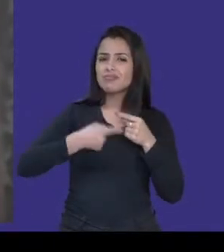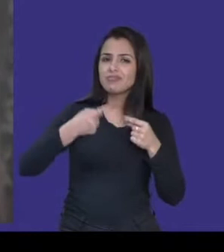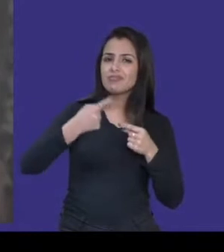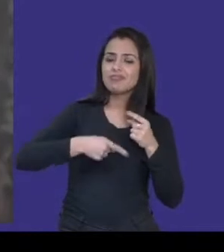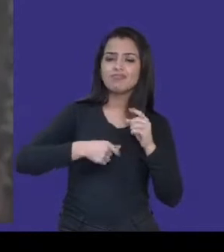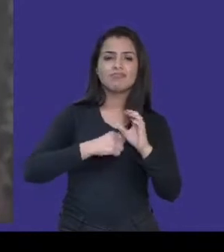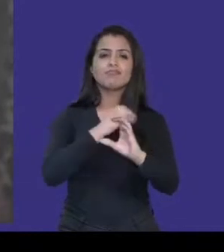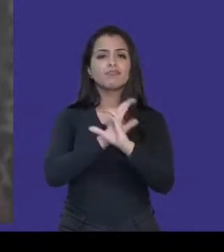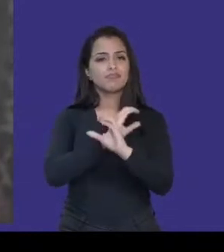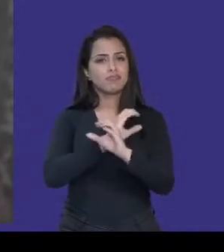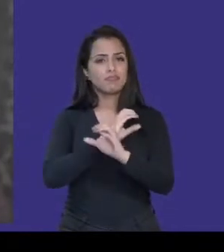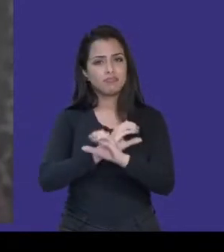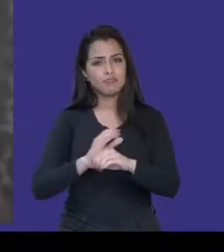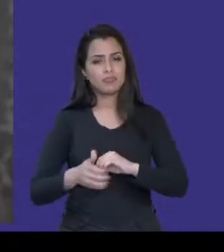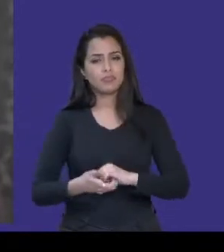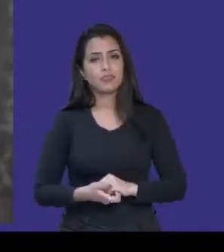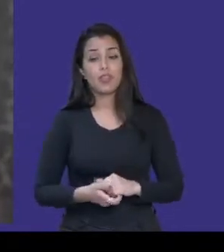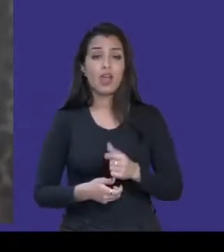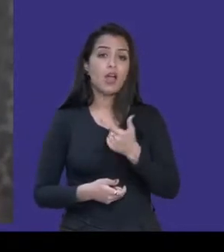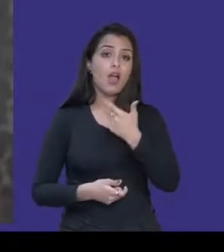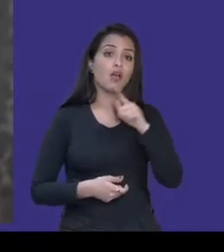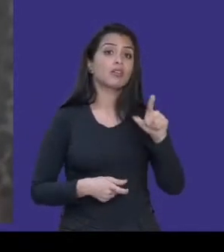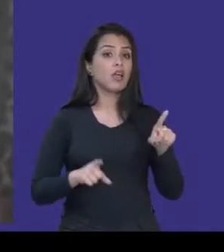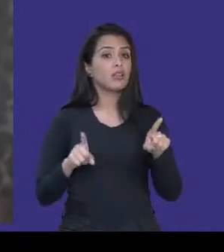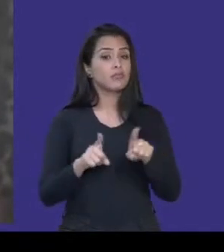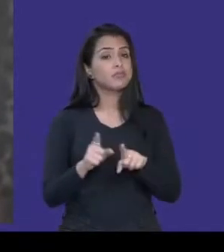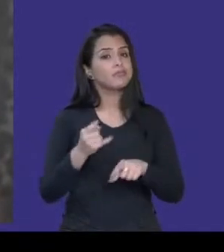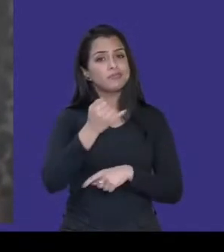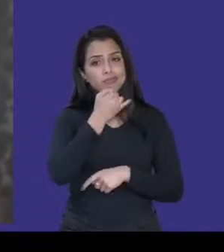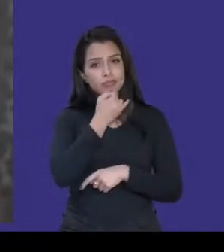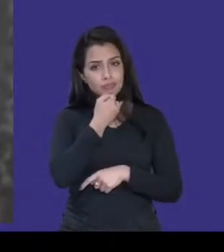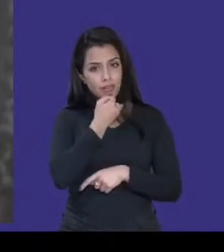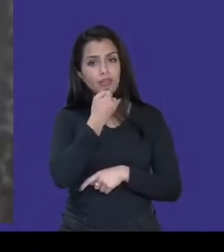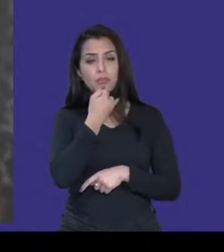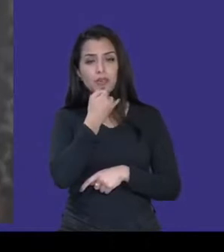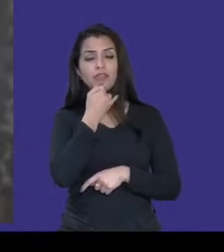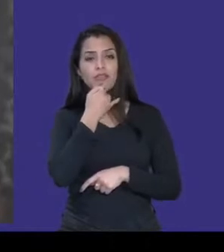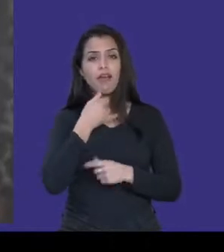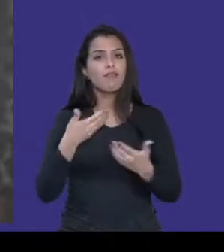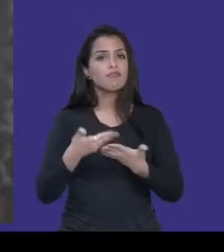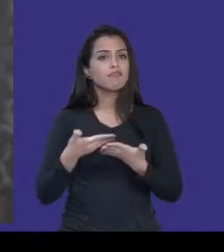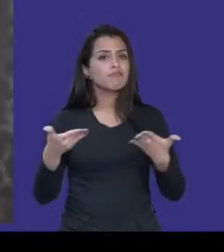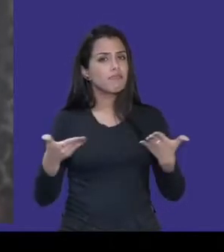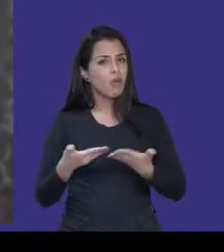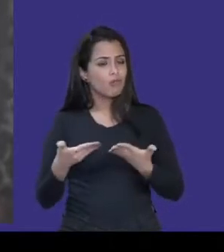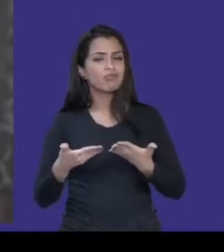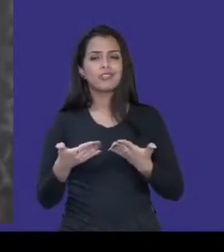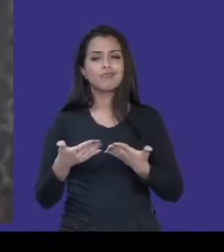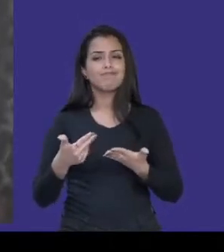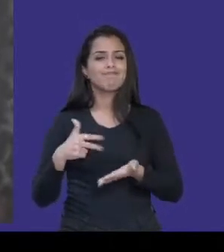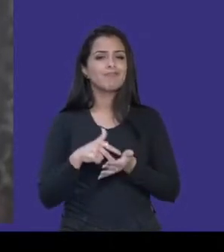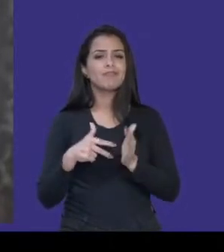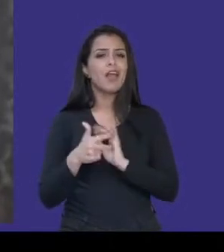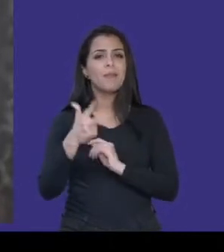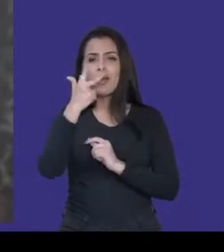também a gente, felizmente, deixou de ter hoje como algo que faça sentido, ou pelo